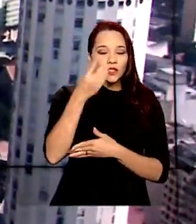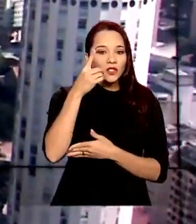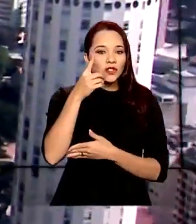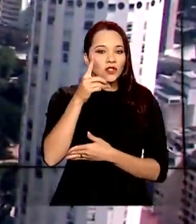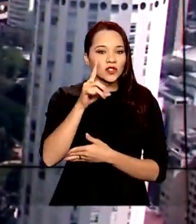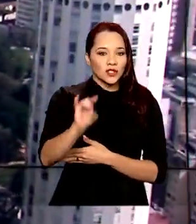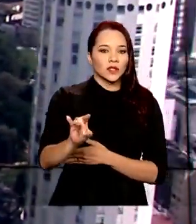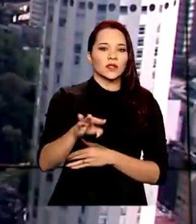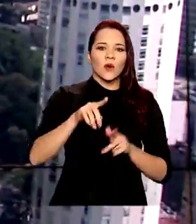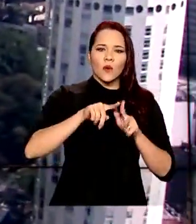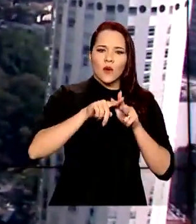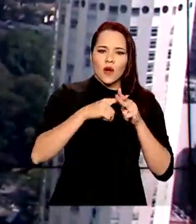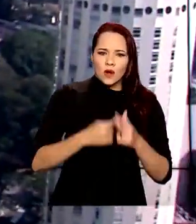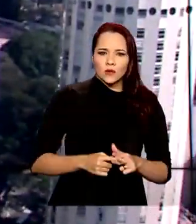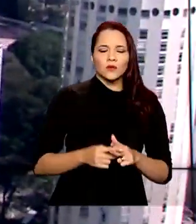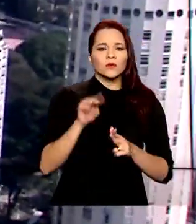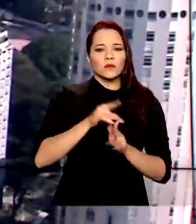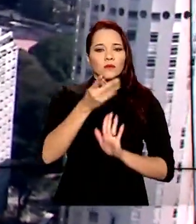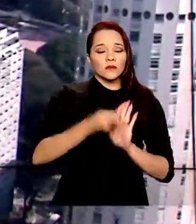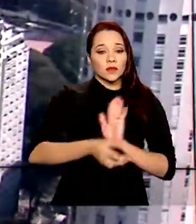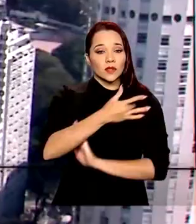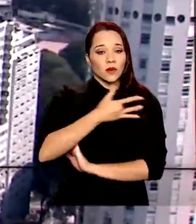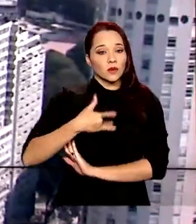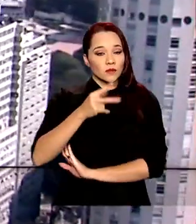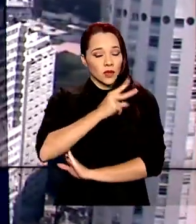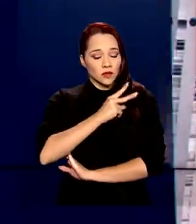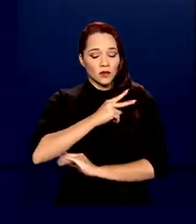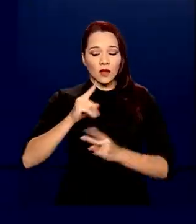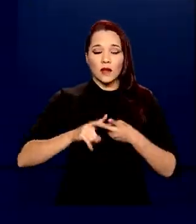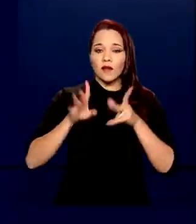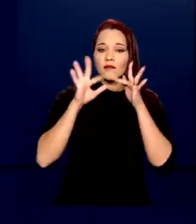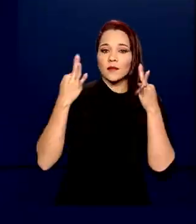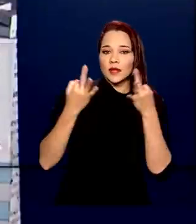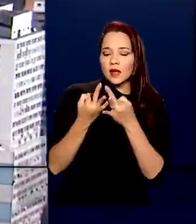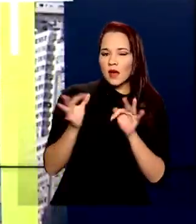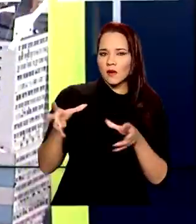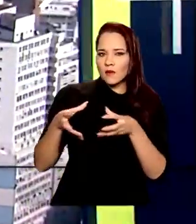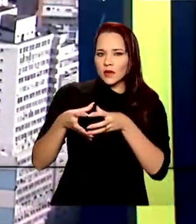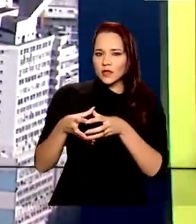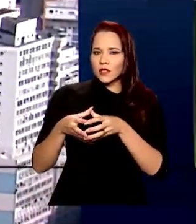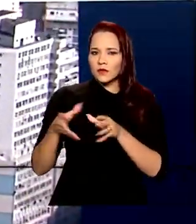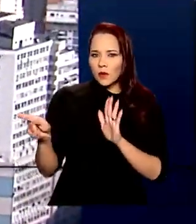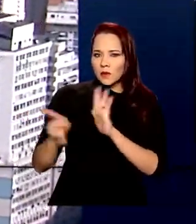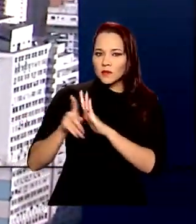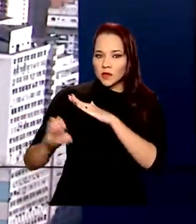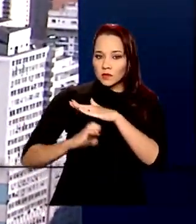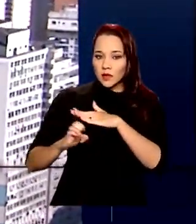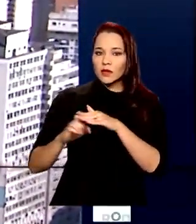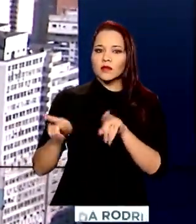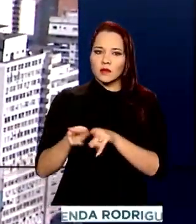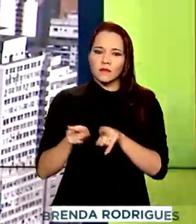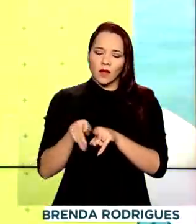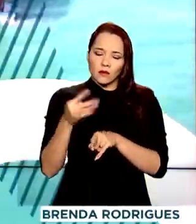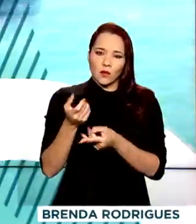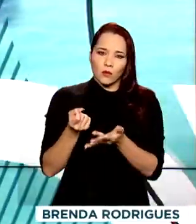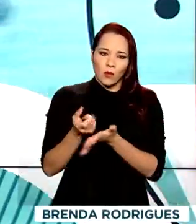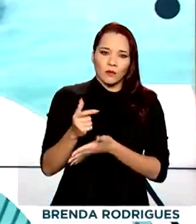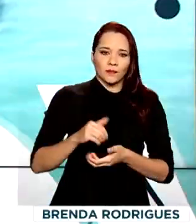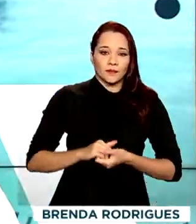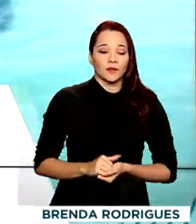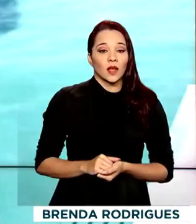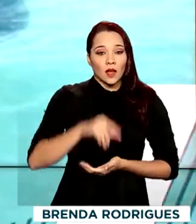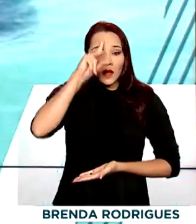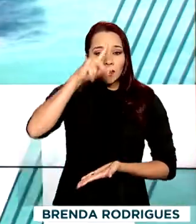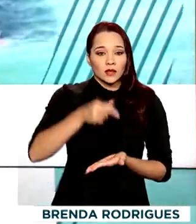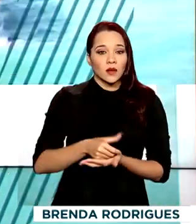reajustes anuais dos planos de saúde individuais, familiares, coletivos, empresariais e por adesão. A decisão da